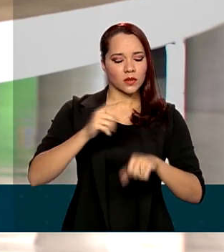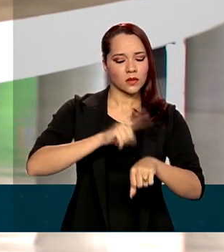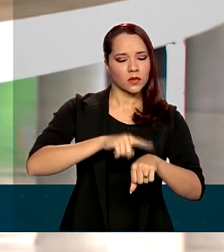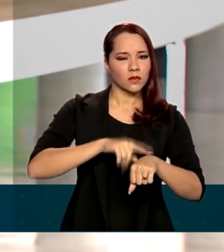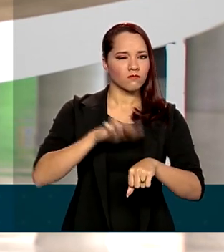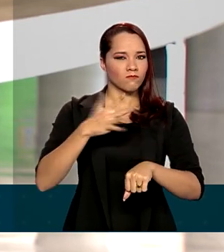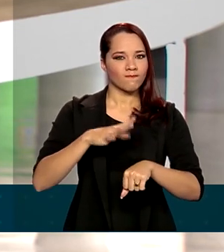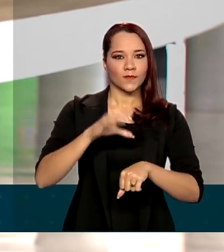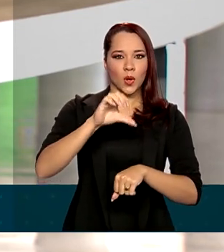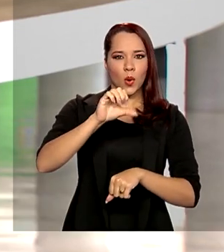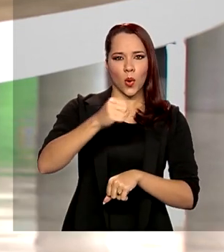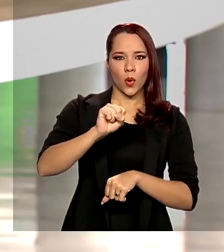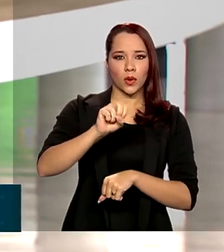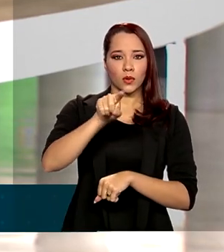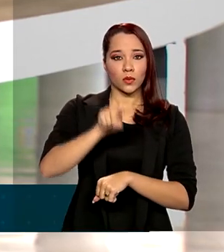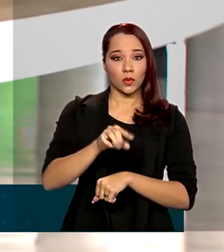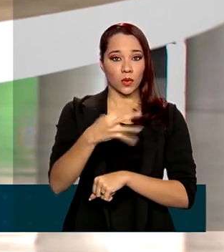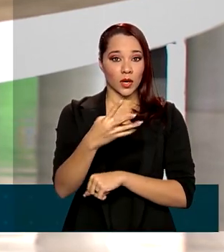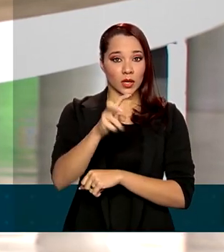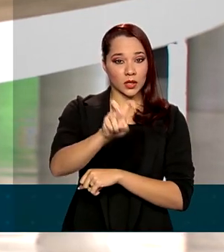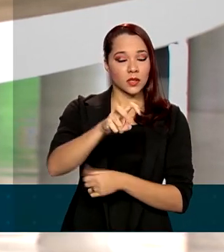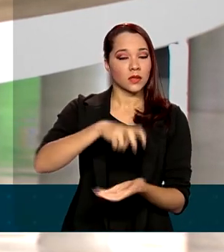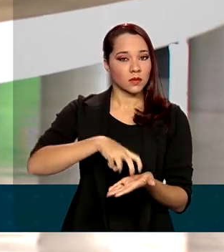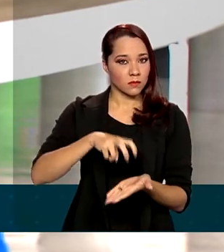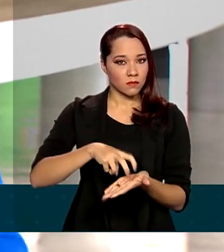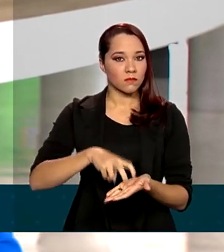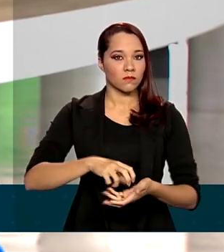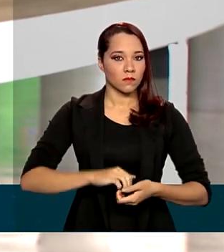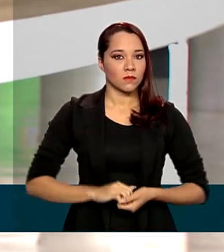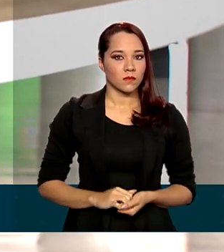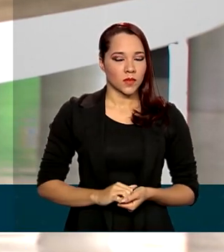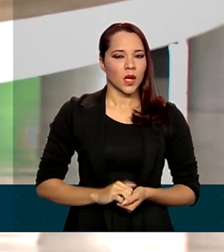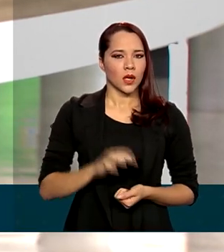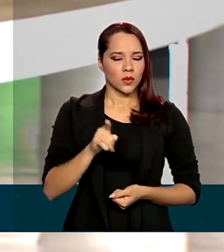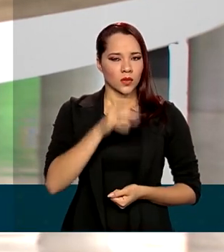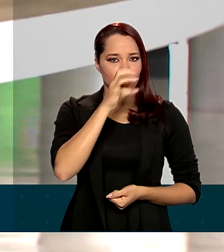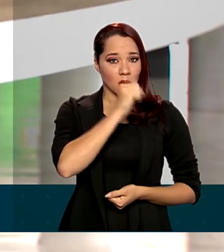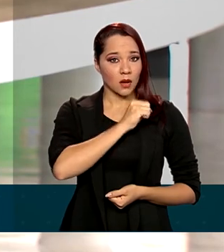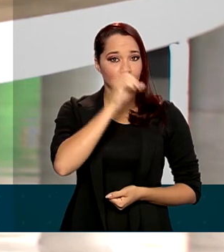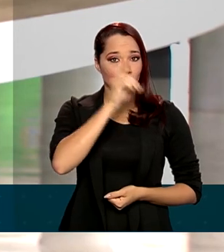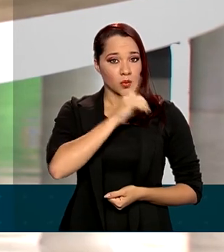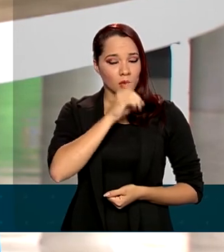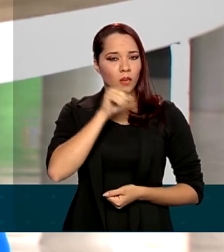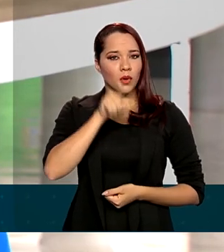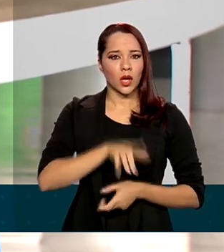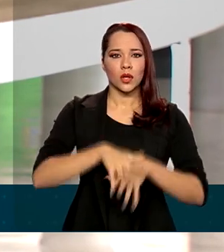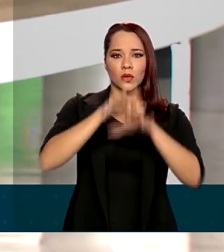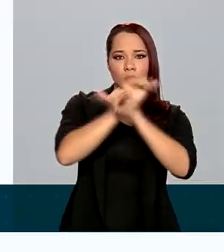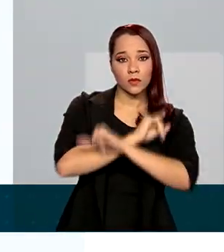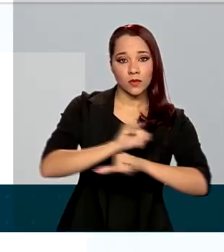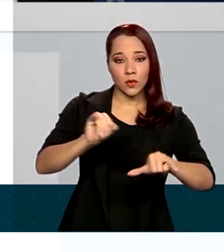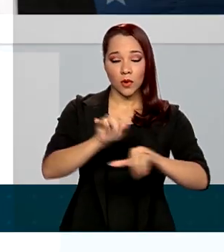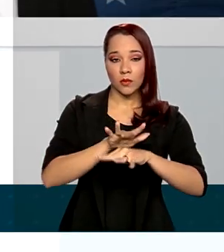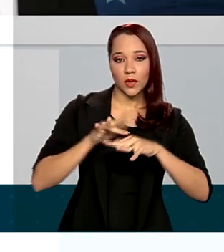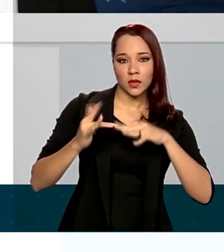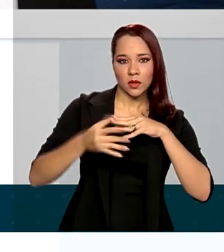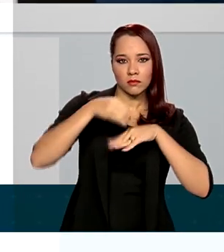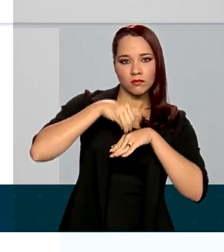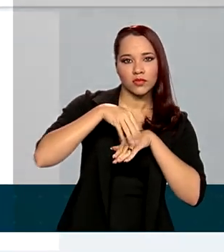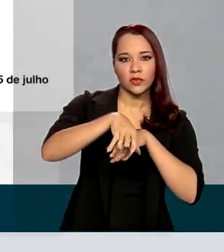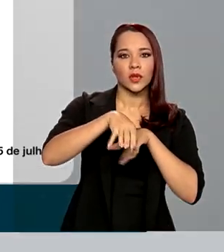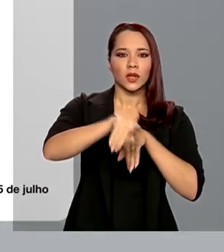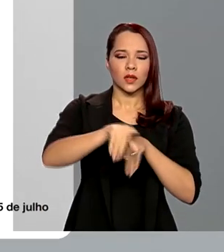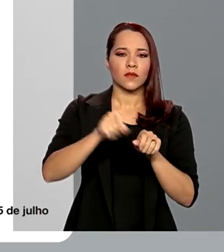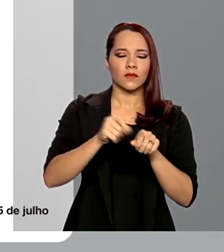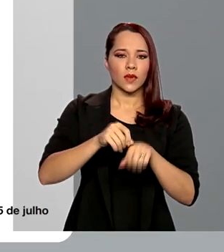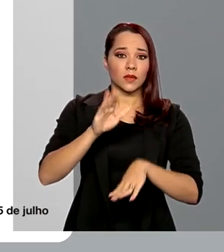por volta das 8h45 da manhã. No fim de semana, ele divulgou pelas redes sociais que